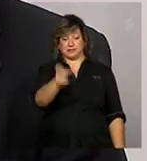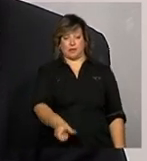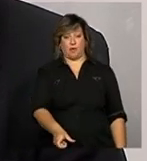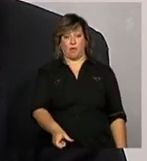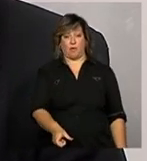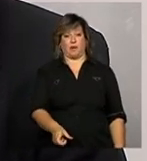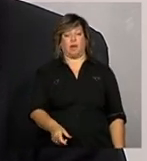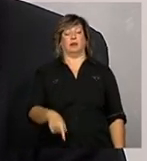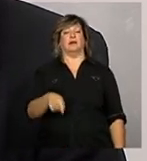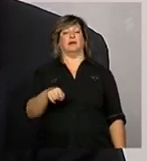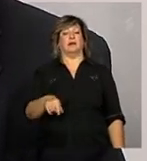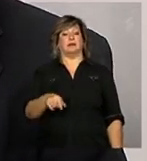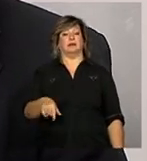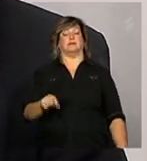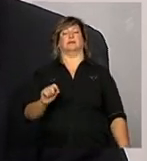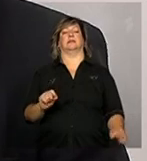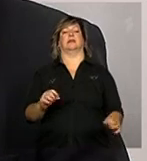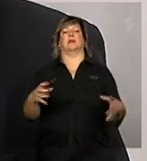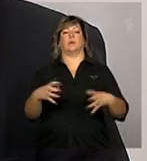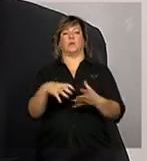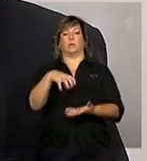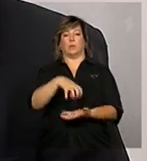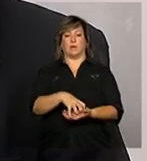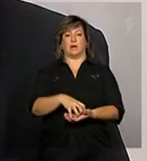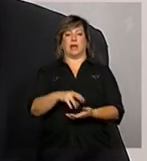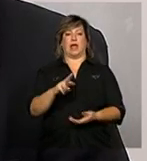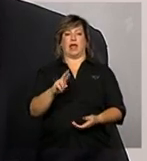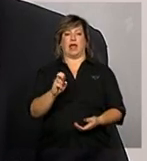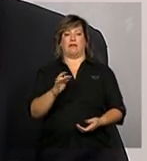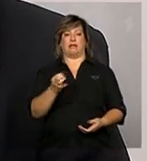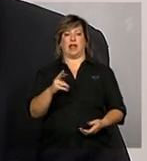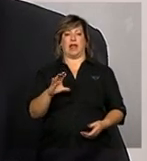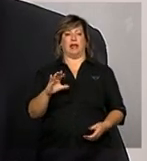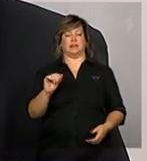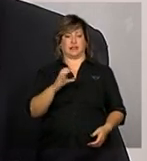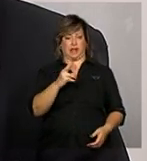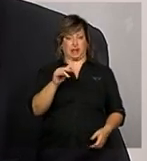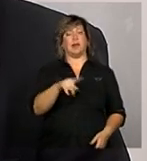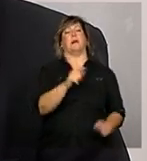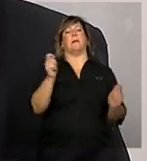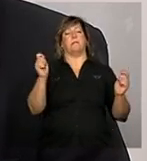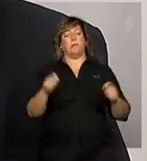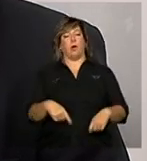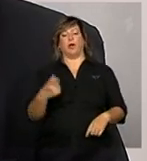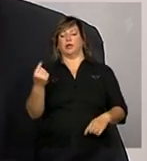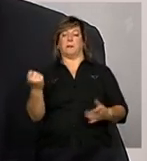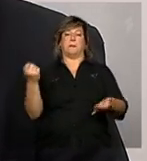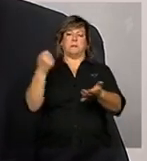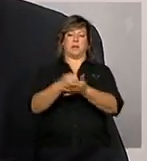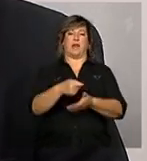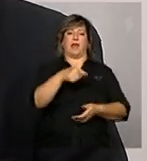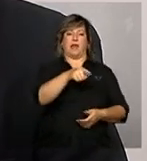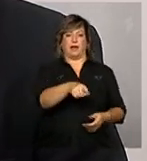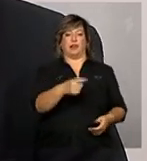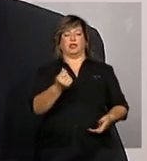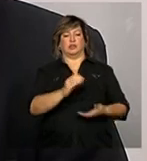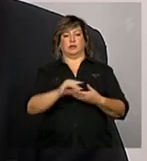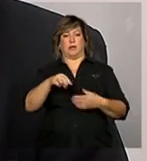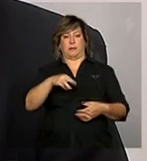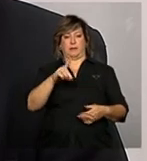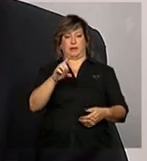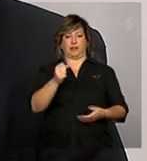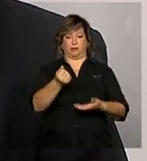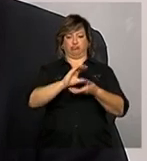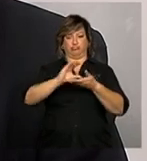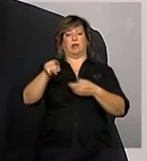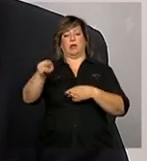for da equipe de referência do CRAS ele pode ser pago com os recursos disponibilizados repassados pelo MDS